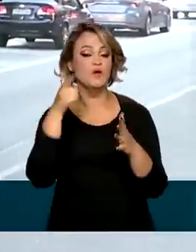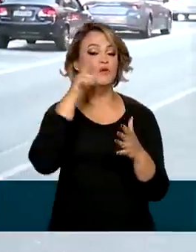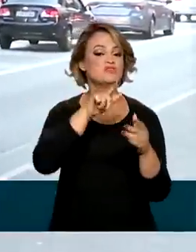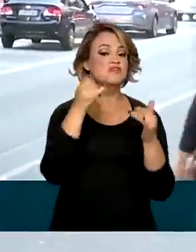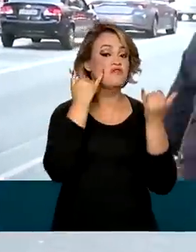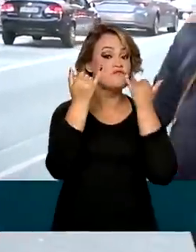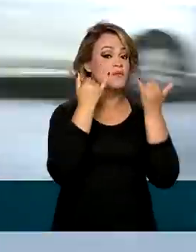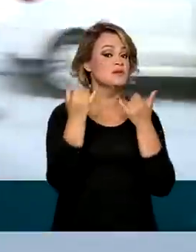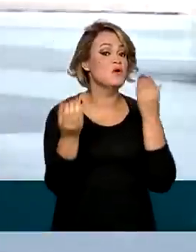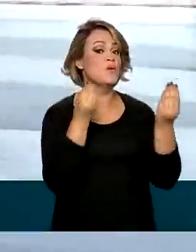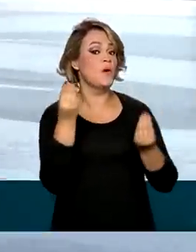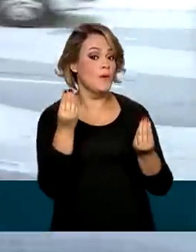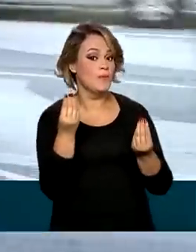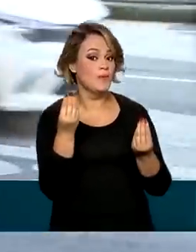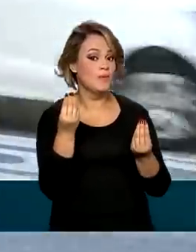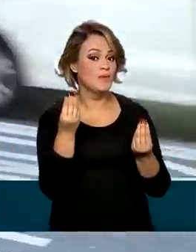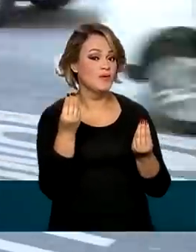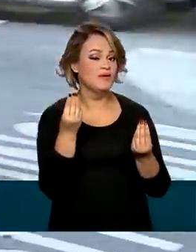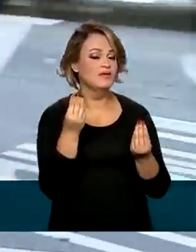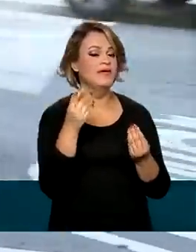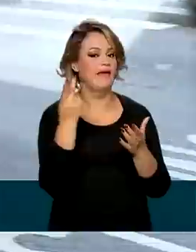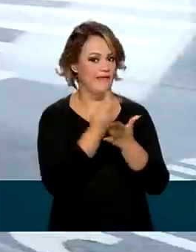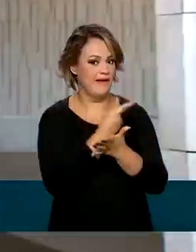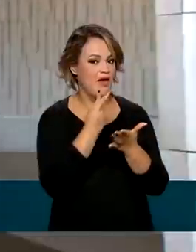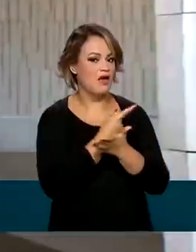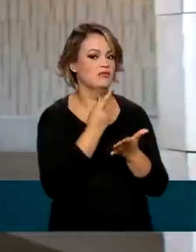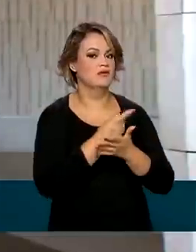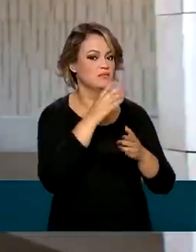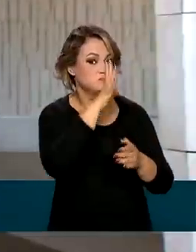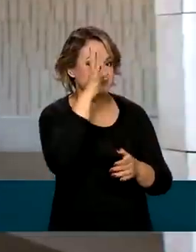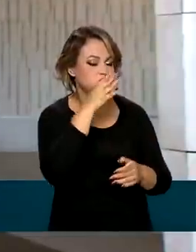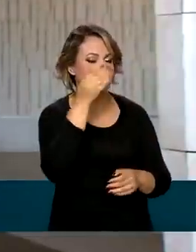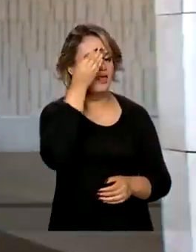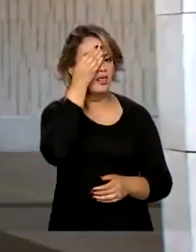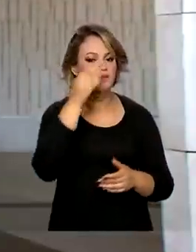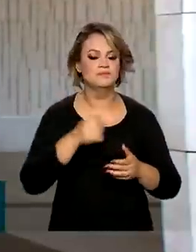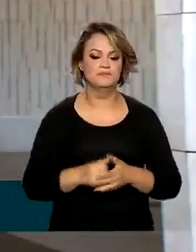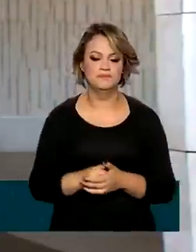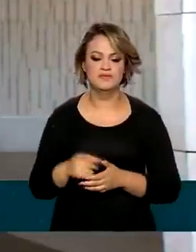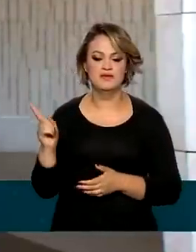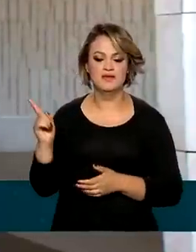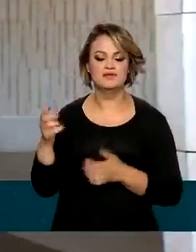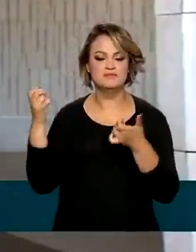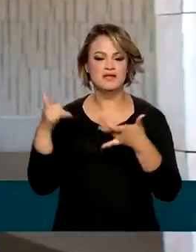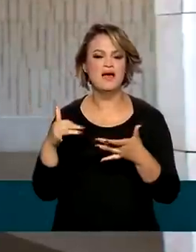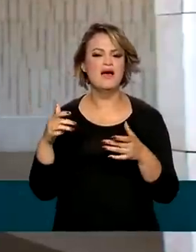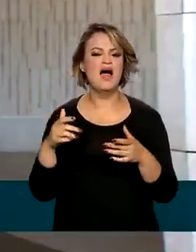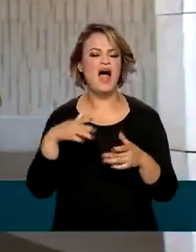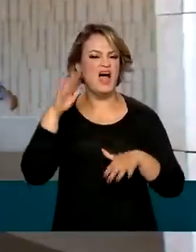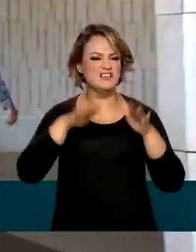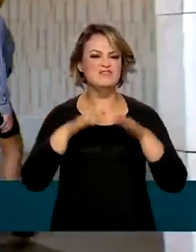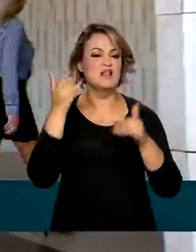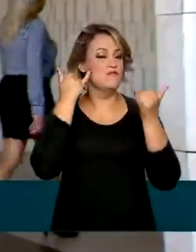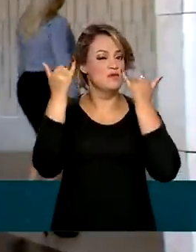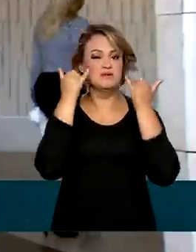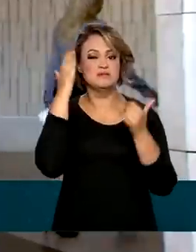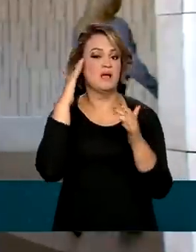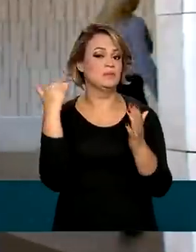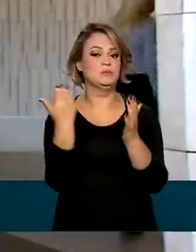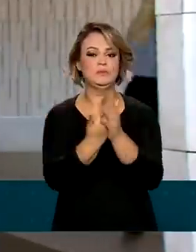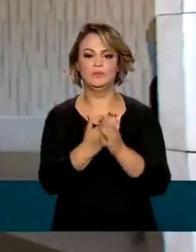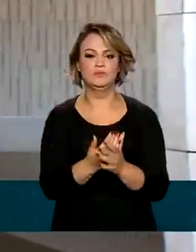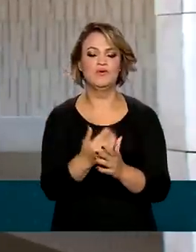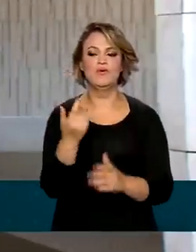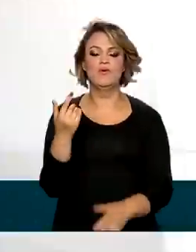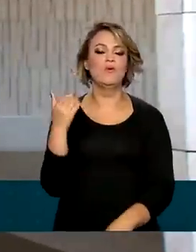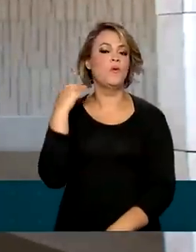dados pessoais dos usuários de forma ilegal. Na maioria das vezes eles já têm todas as informações, conta